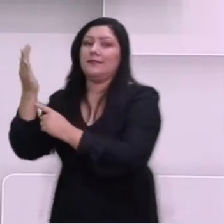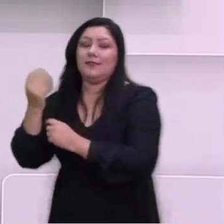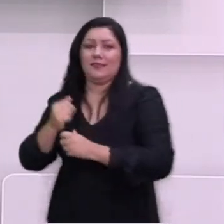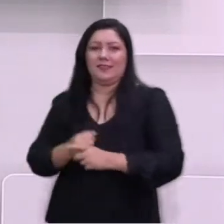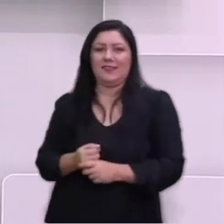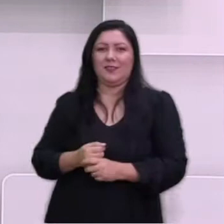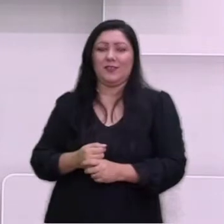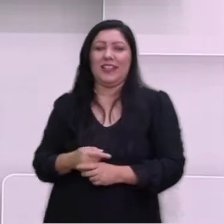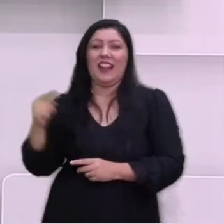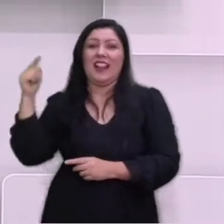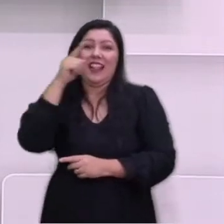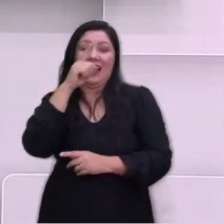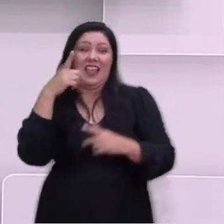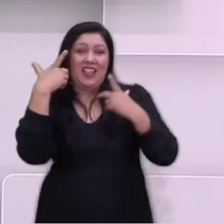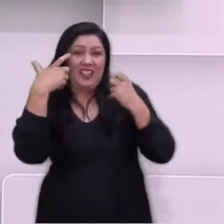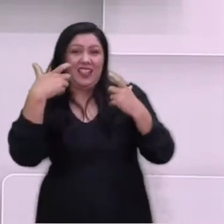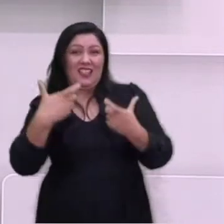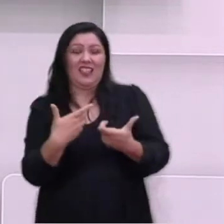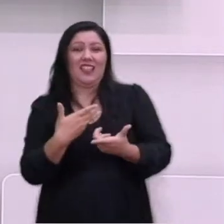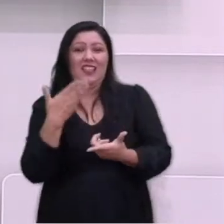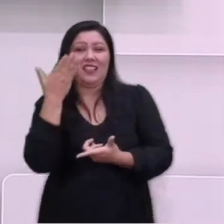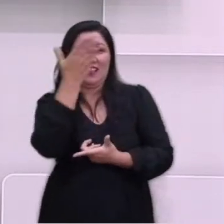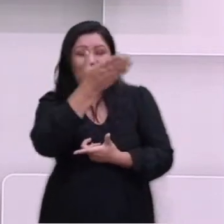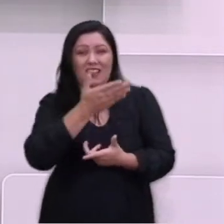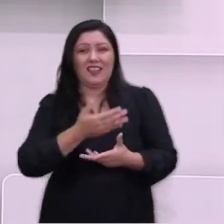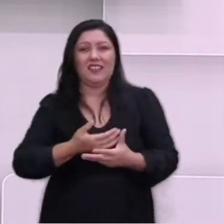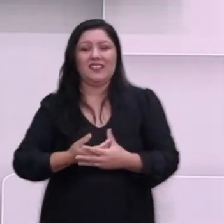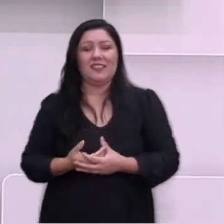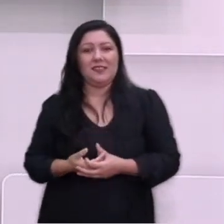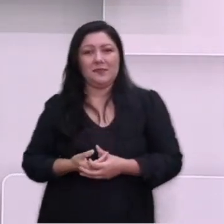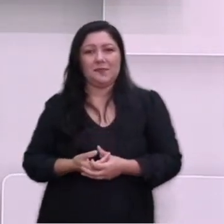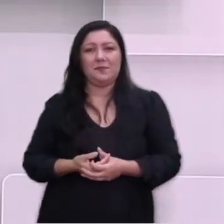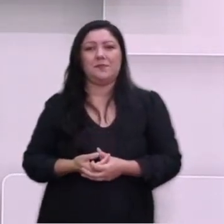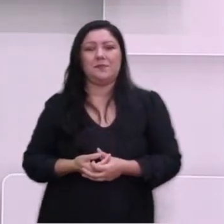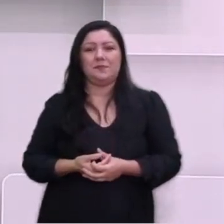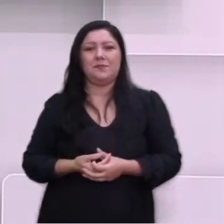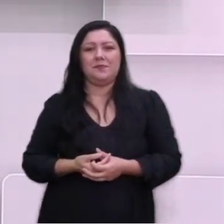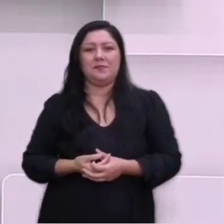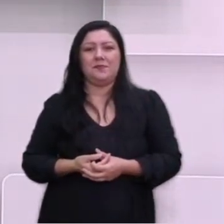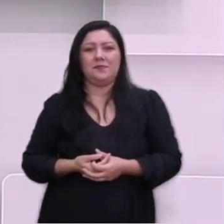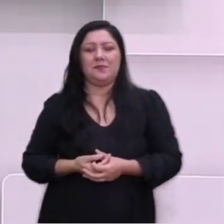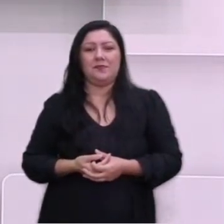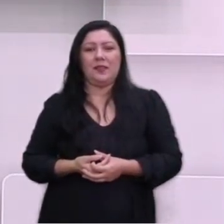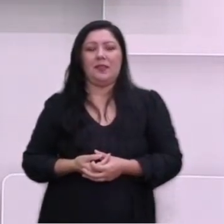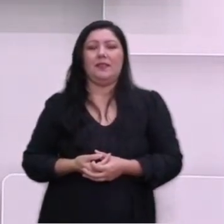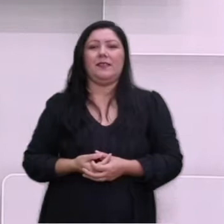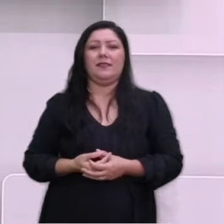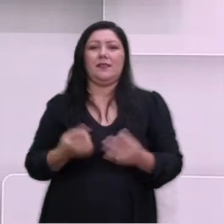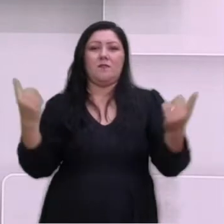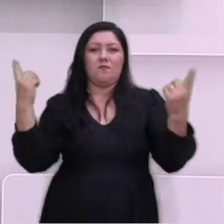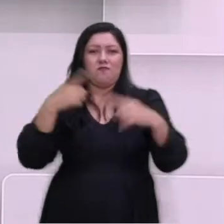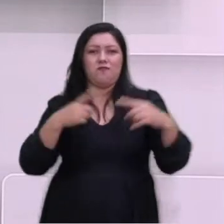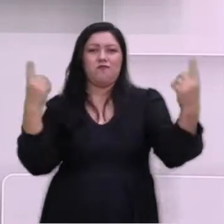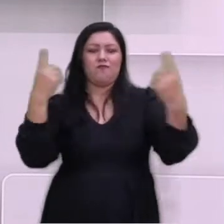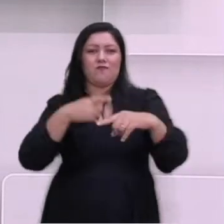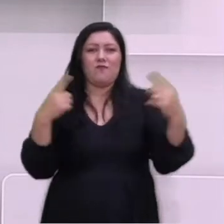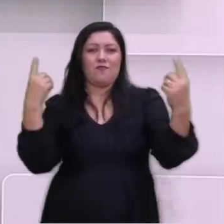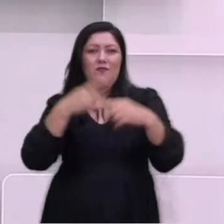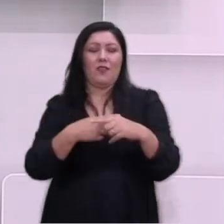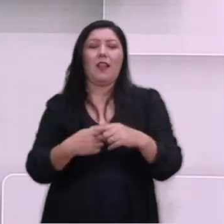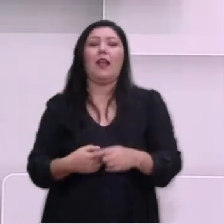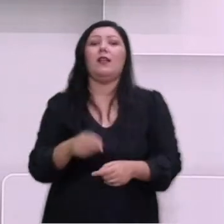os fascistas e os nazistas, guerreando no sul da